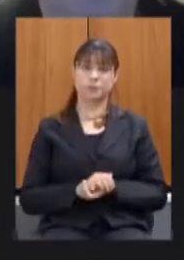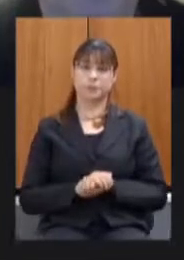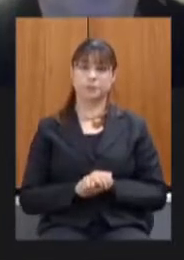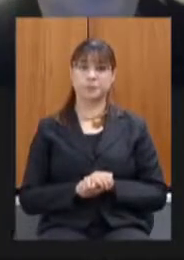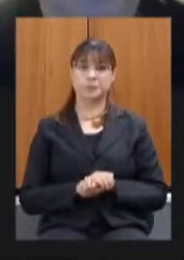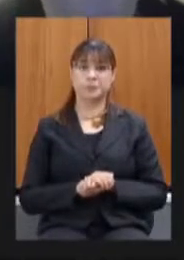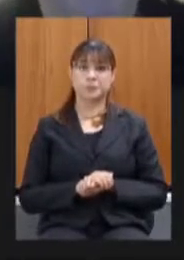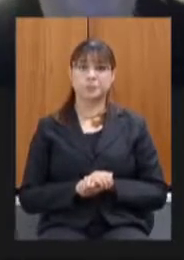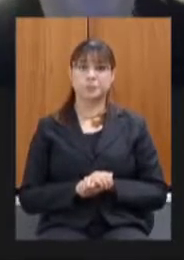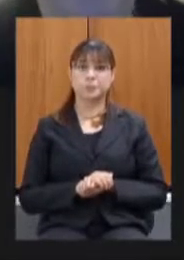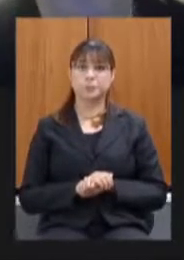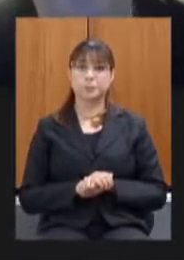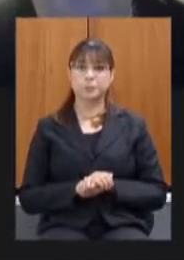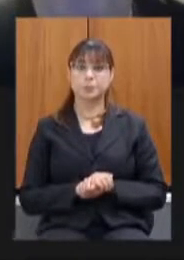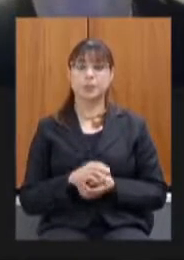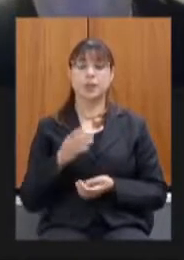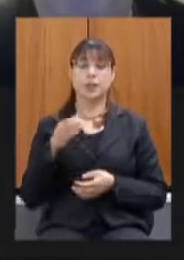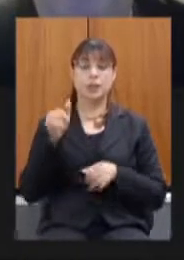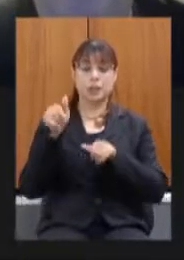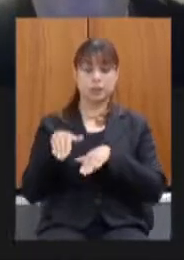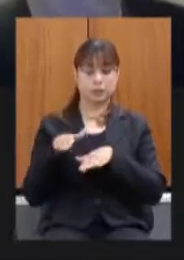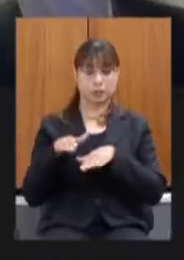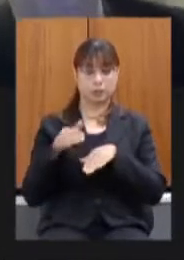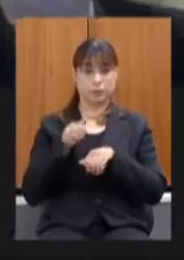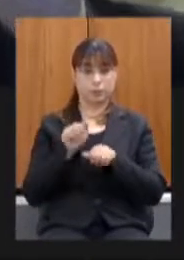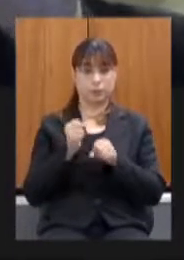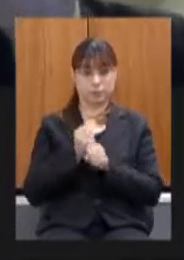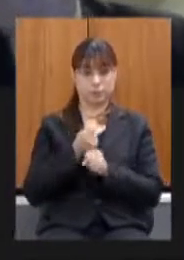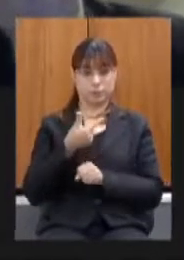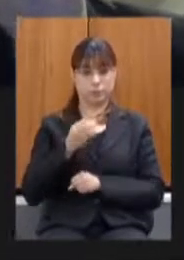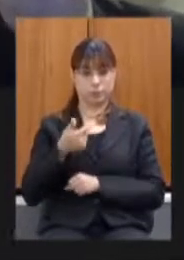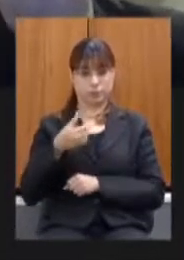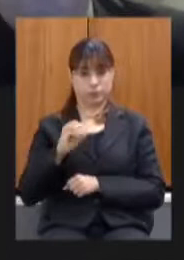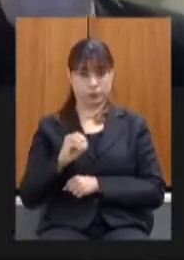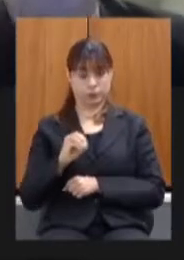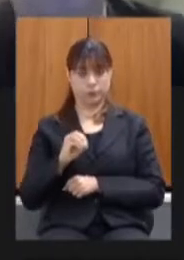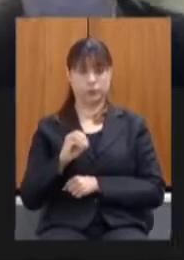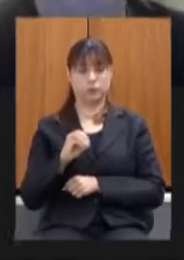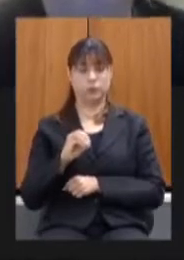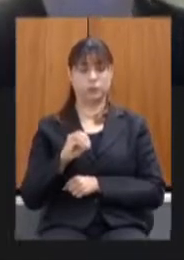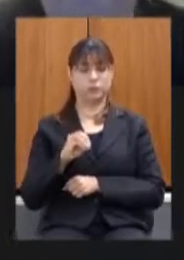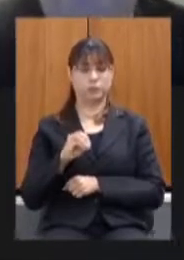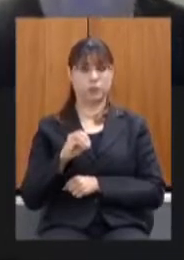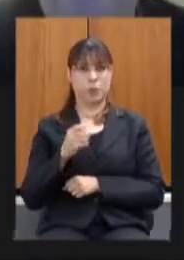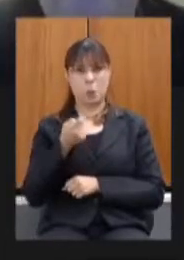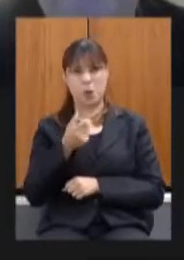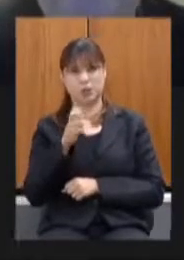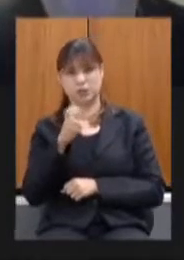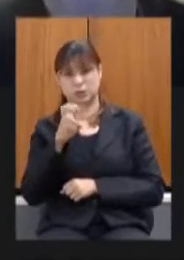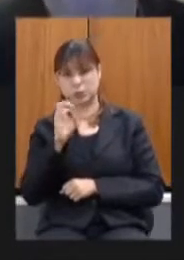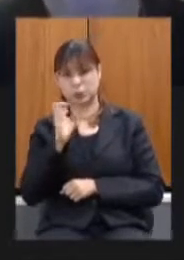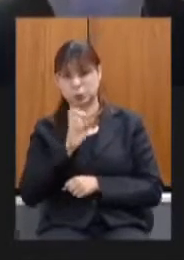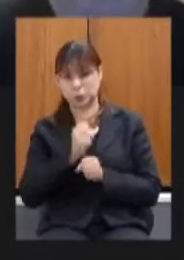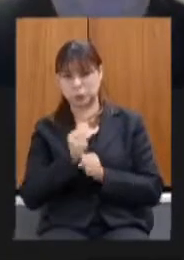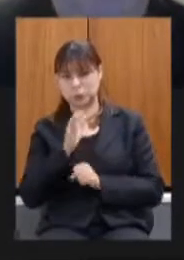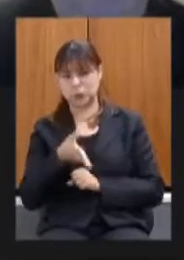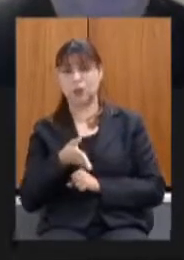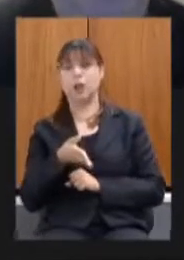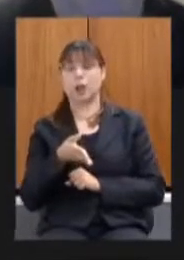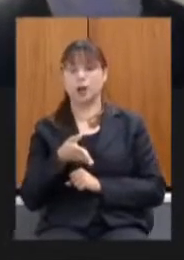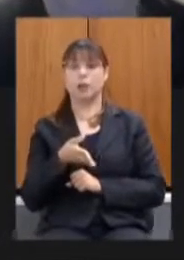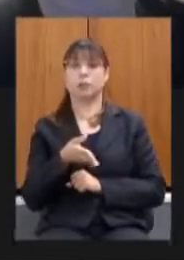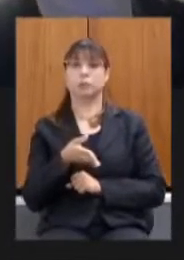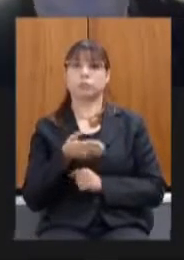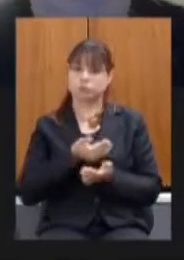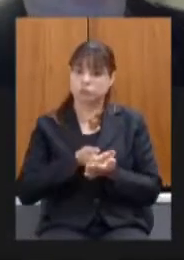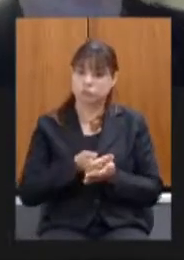em setembro de 2020 depois de quase 5 anos foi homologada a